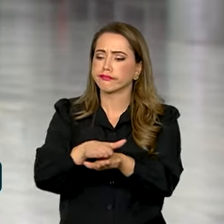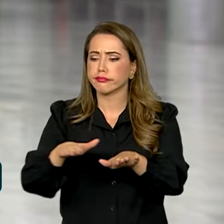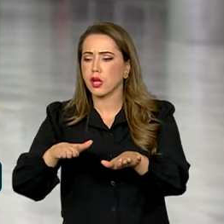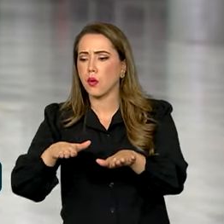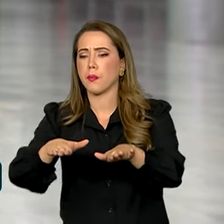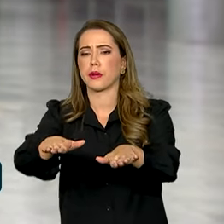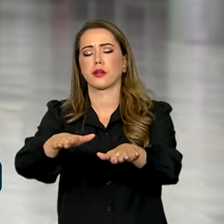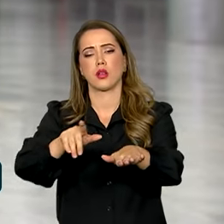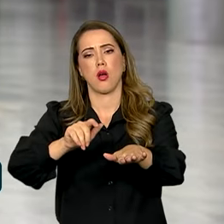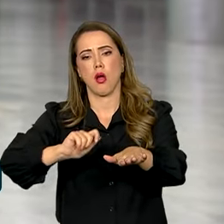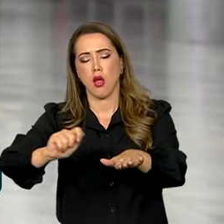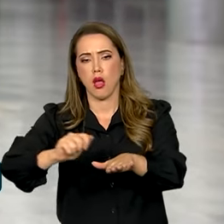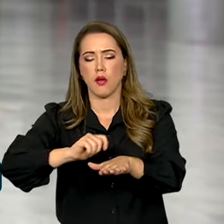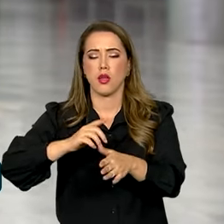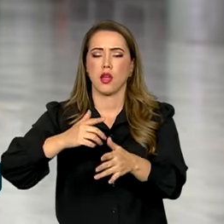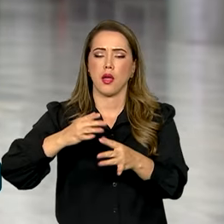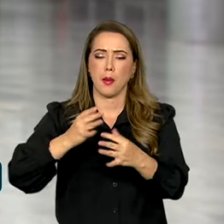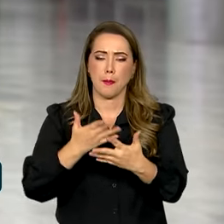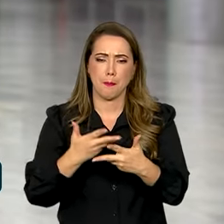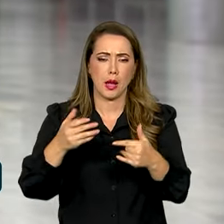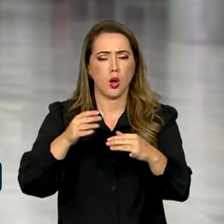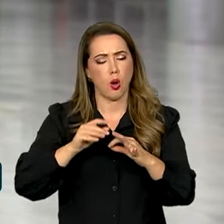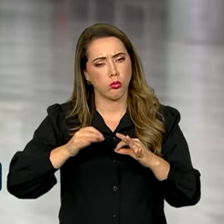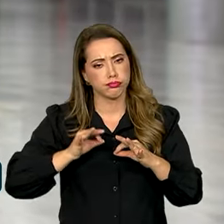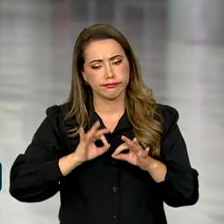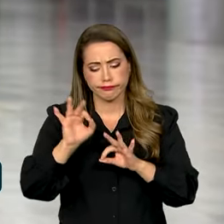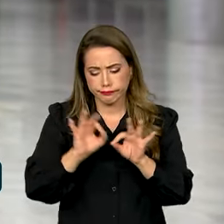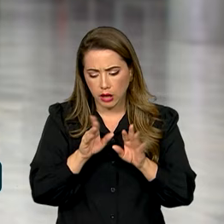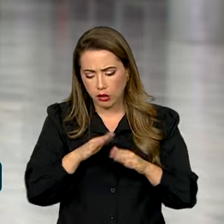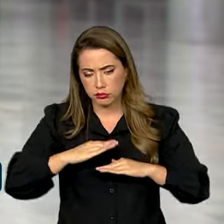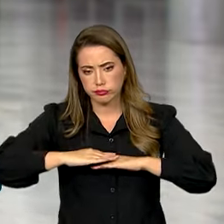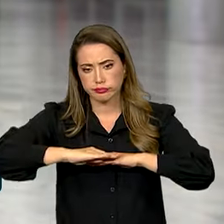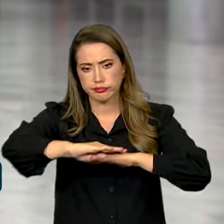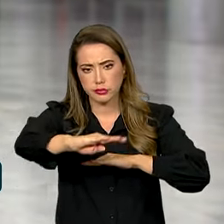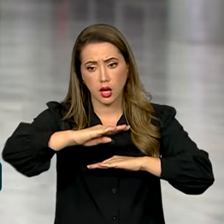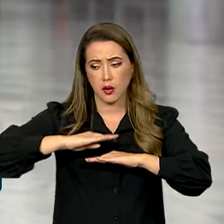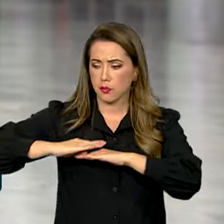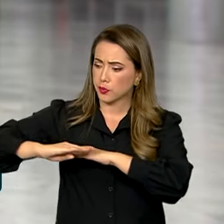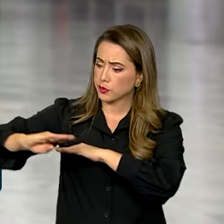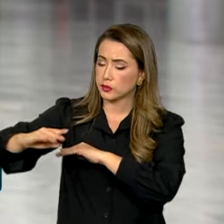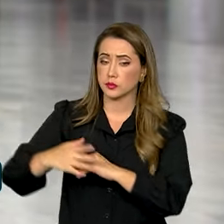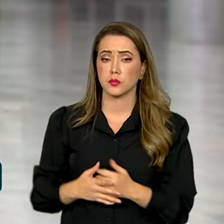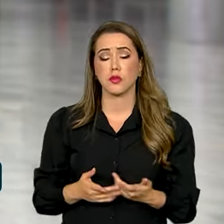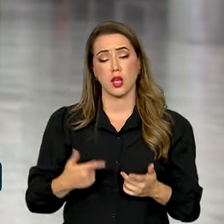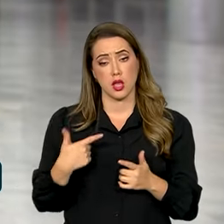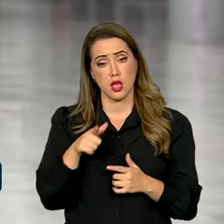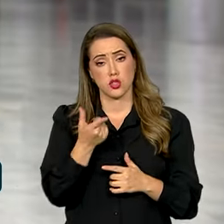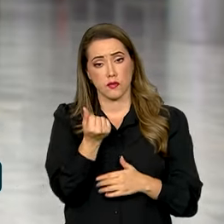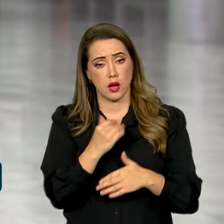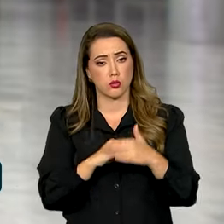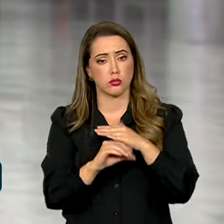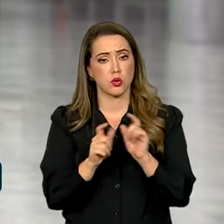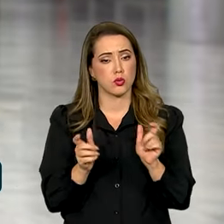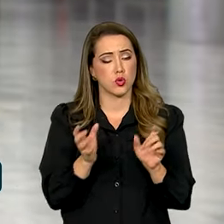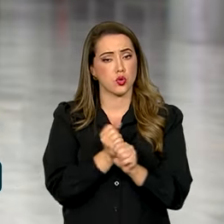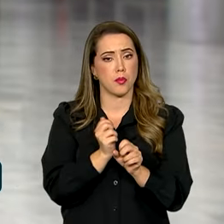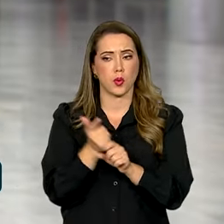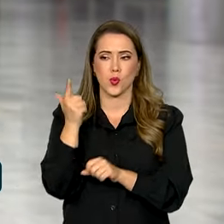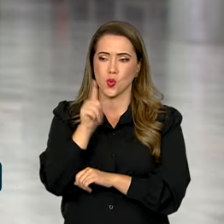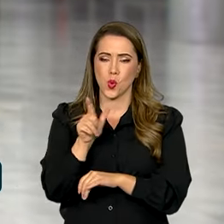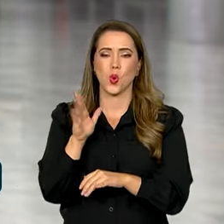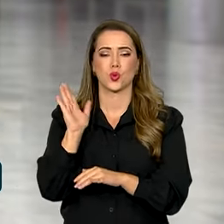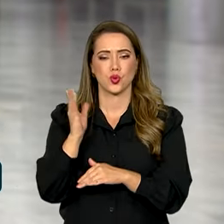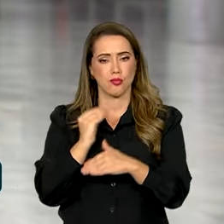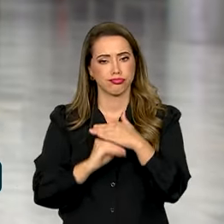duplicação das vias. Esses valores se somam a outros anunciados pelo Governo Federal para a região atingidas pelas fortes